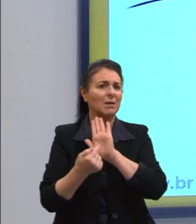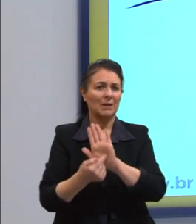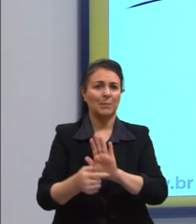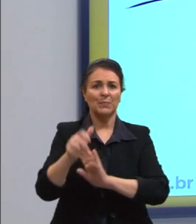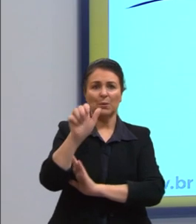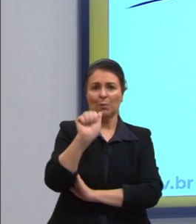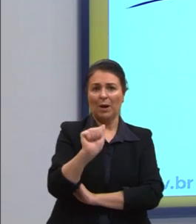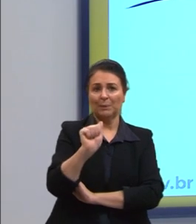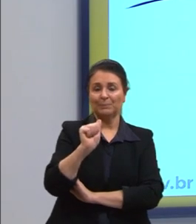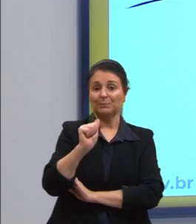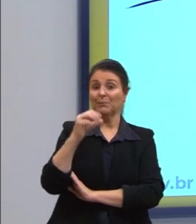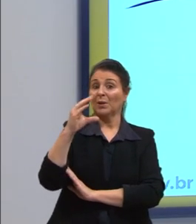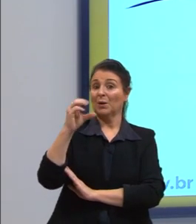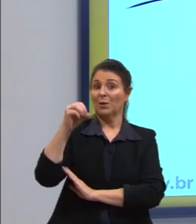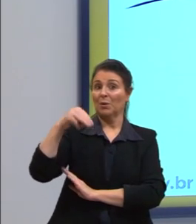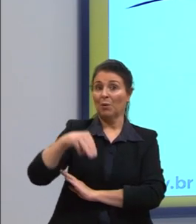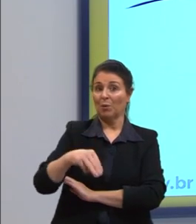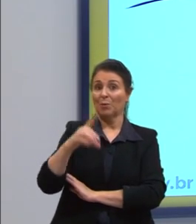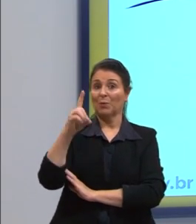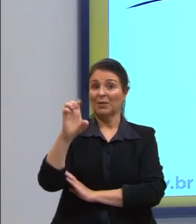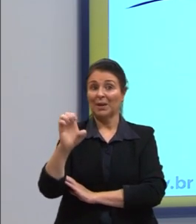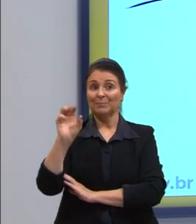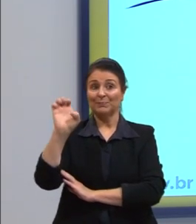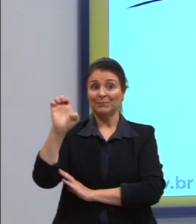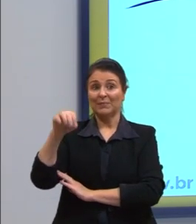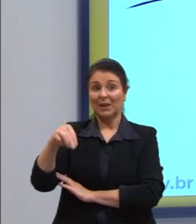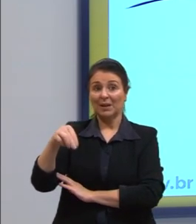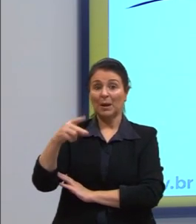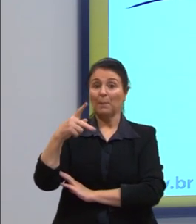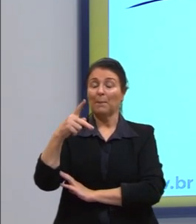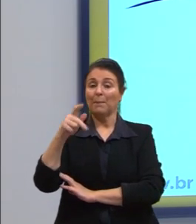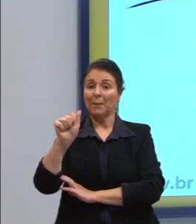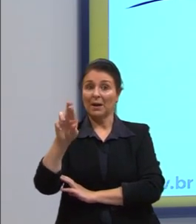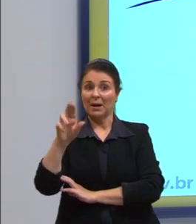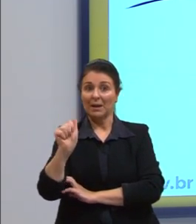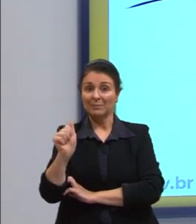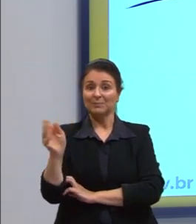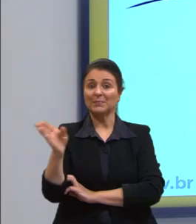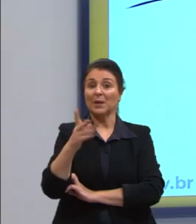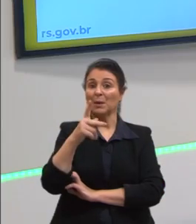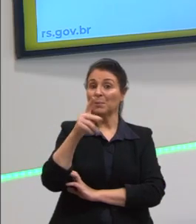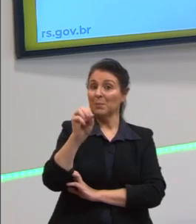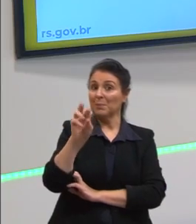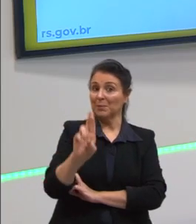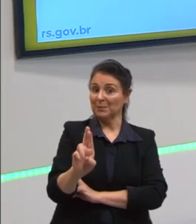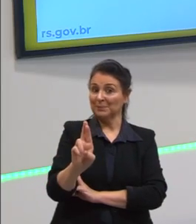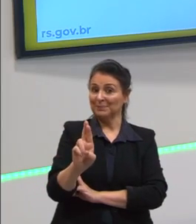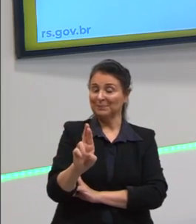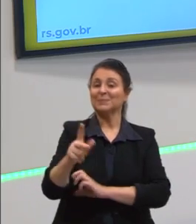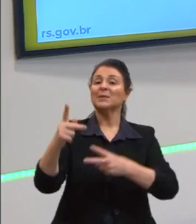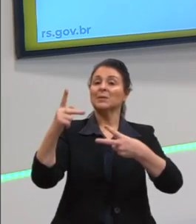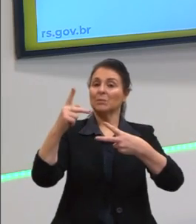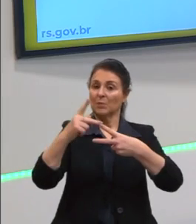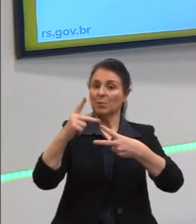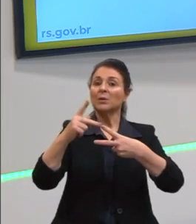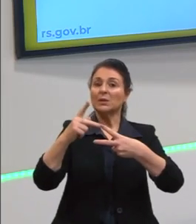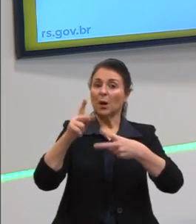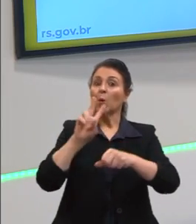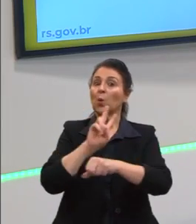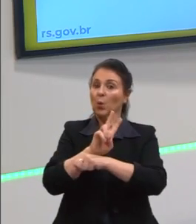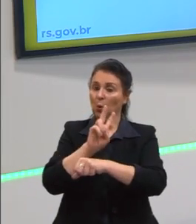O A, com, D, em, para e por. São as preposições que aparecem com maior